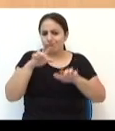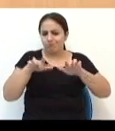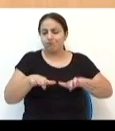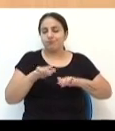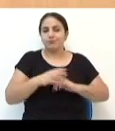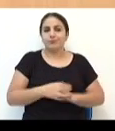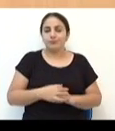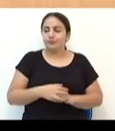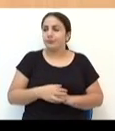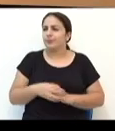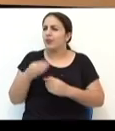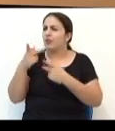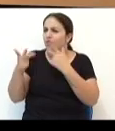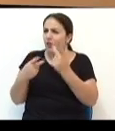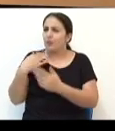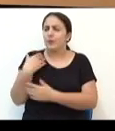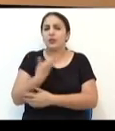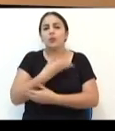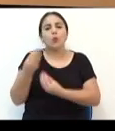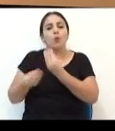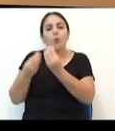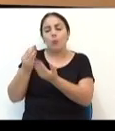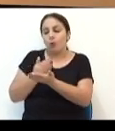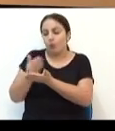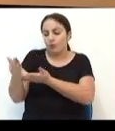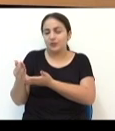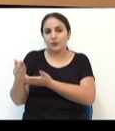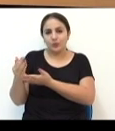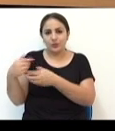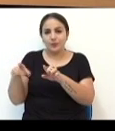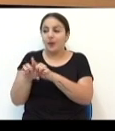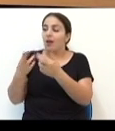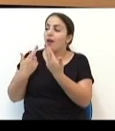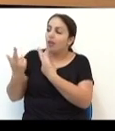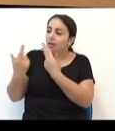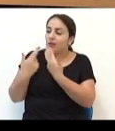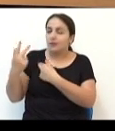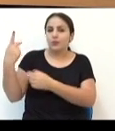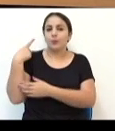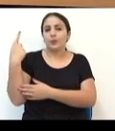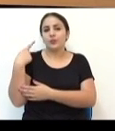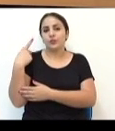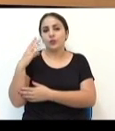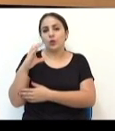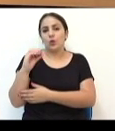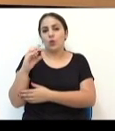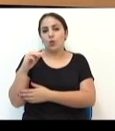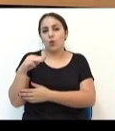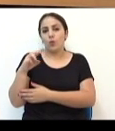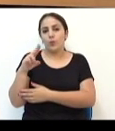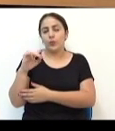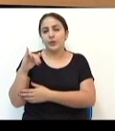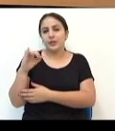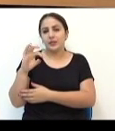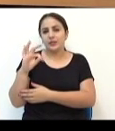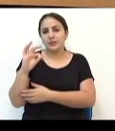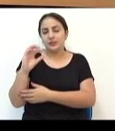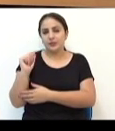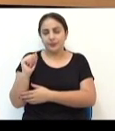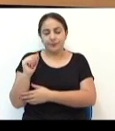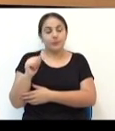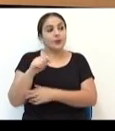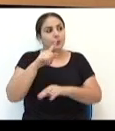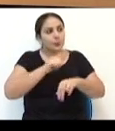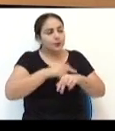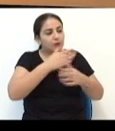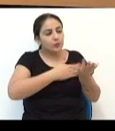ainda a Vila Isabel. Comenta pra gente como que iniciou também a sua relação com o Partido Comunista. O Partido, quando